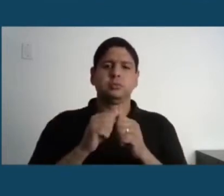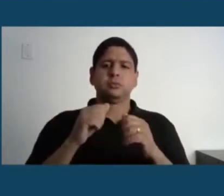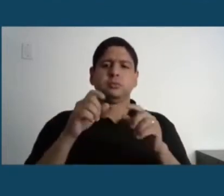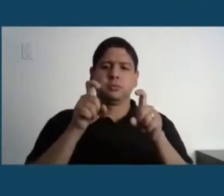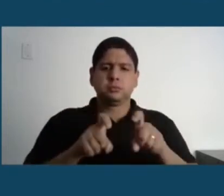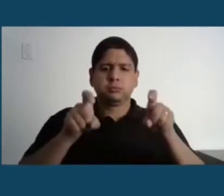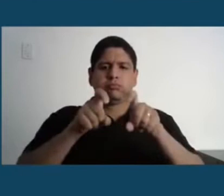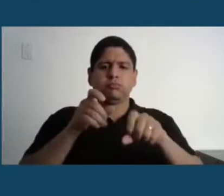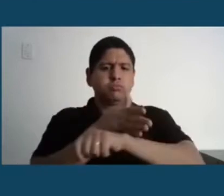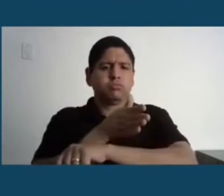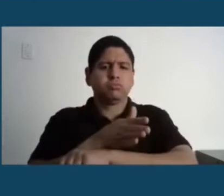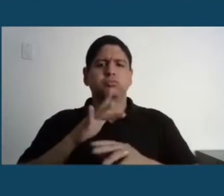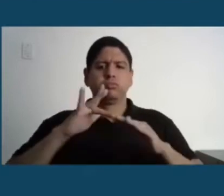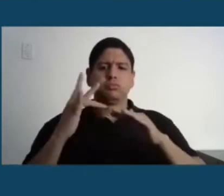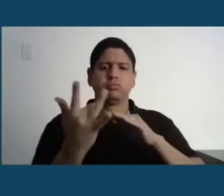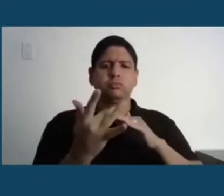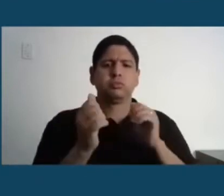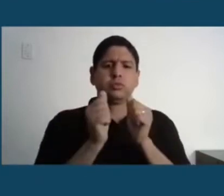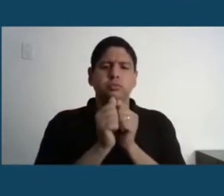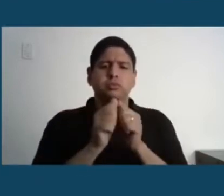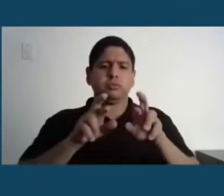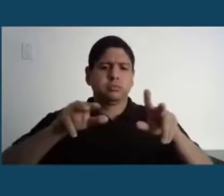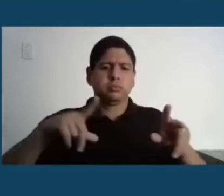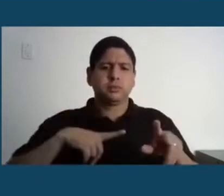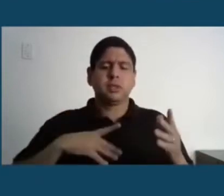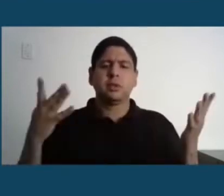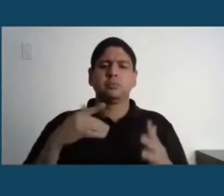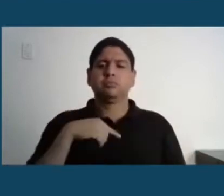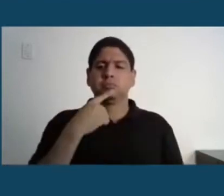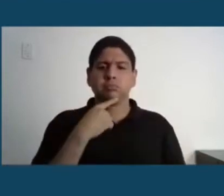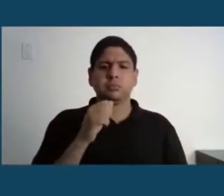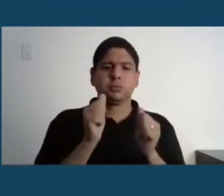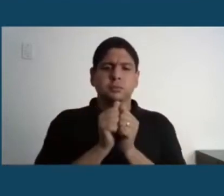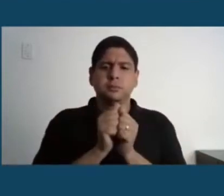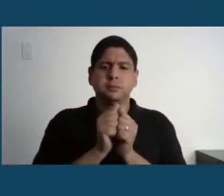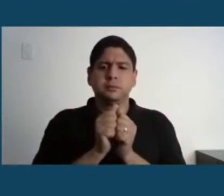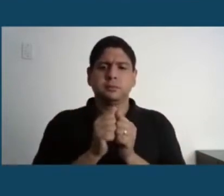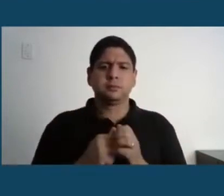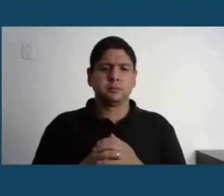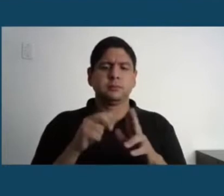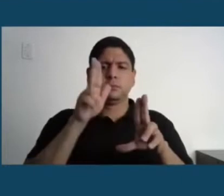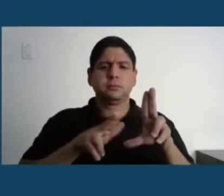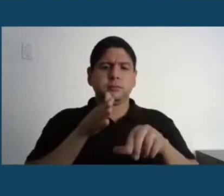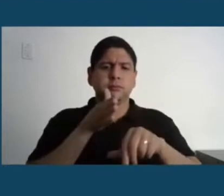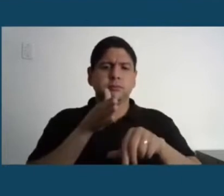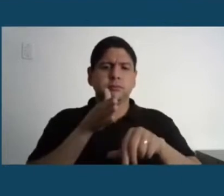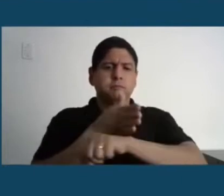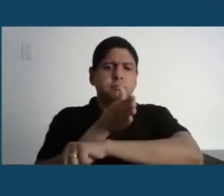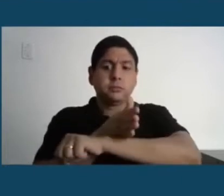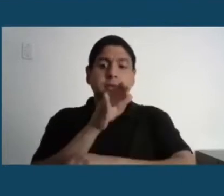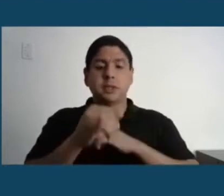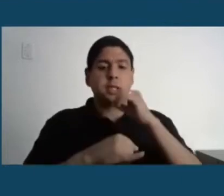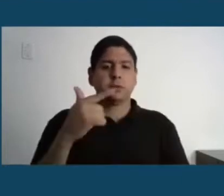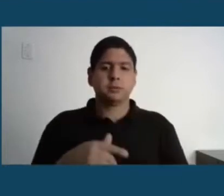universidade, não há mais nenhum aluno na Universidade Federal do Rio de Janeiro que não tenha acesso à internet, auxílio